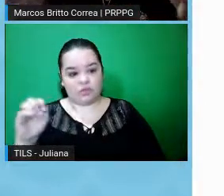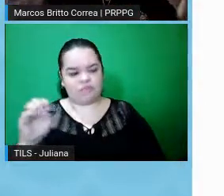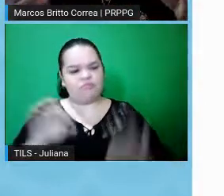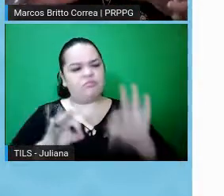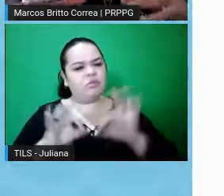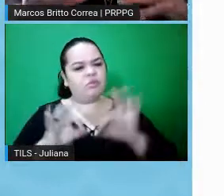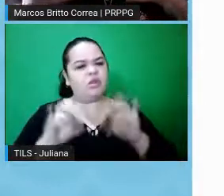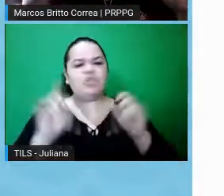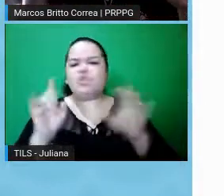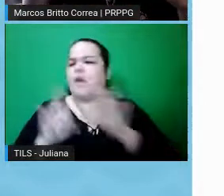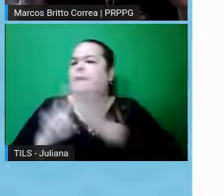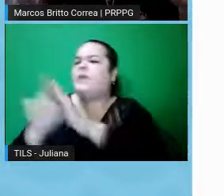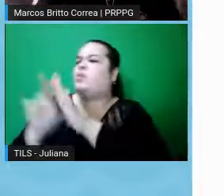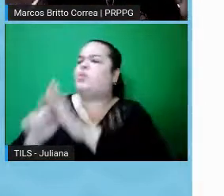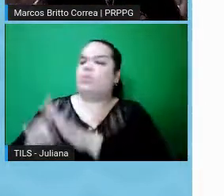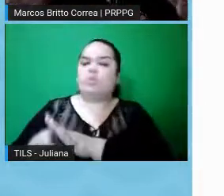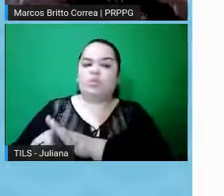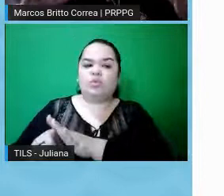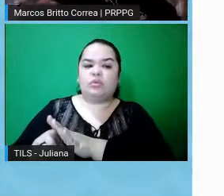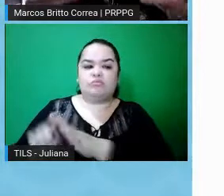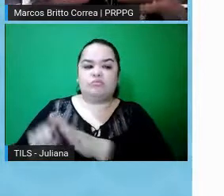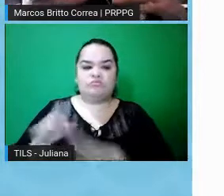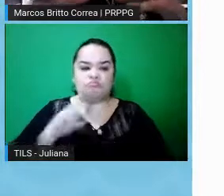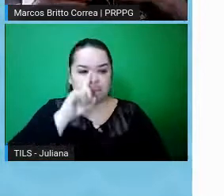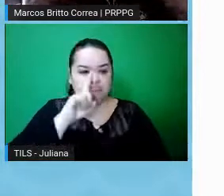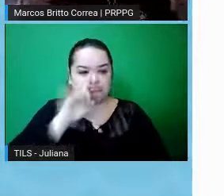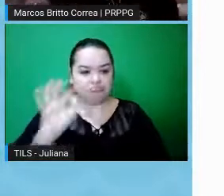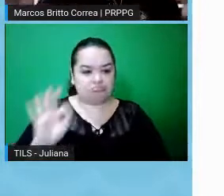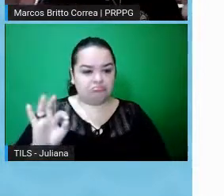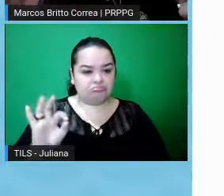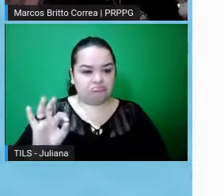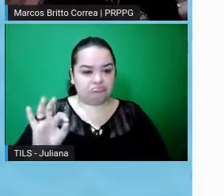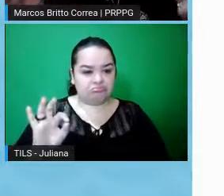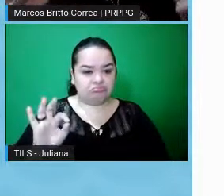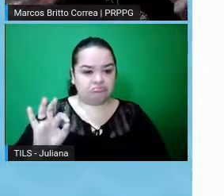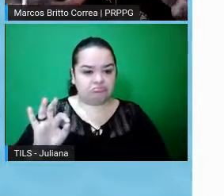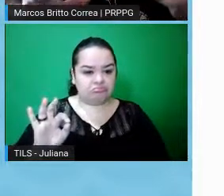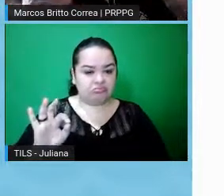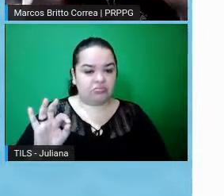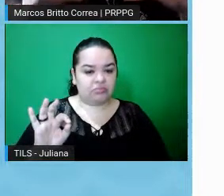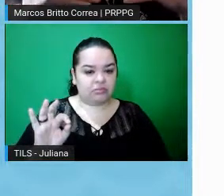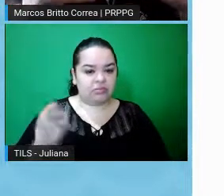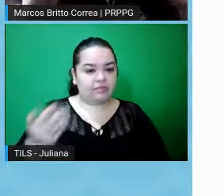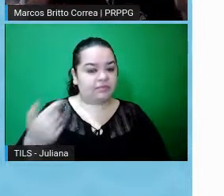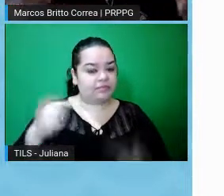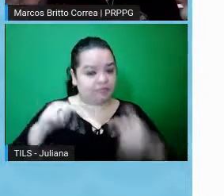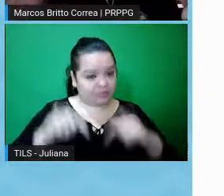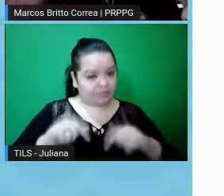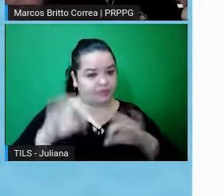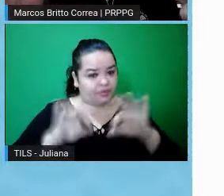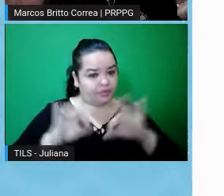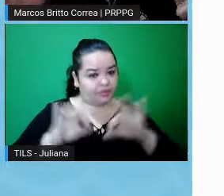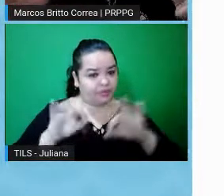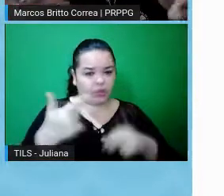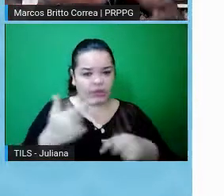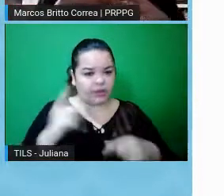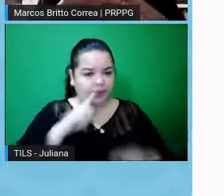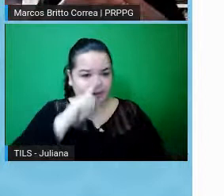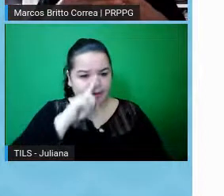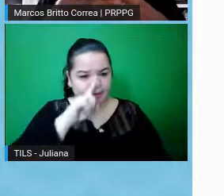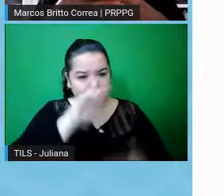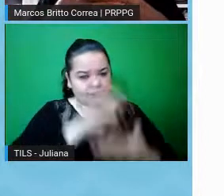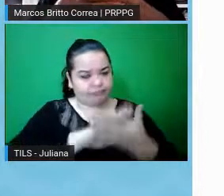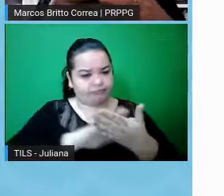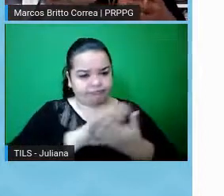uma aplicação de questionário, não apresenta riscos. Bom, a gente pode dizer no projeto que o projeto não apresenta potencial risco aos participantes